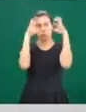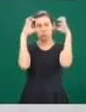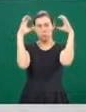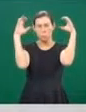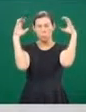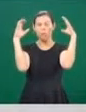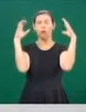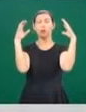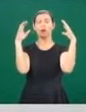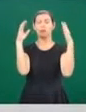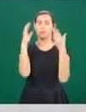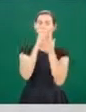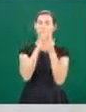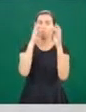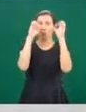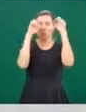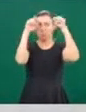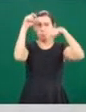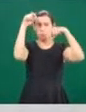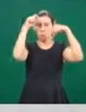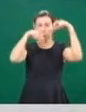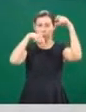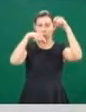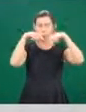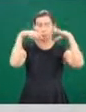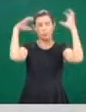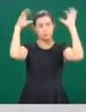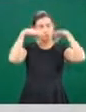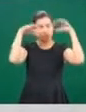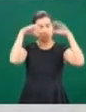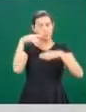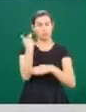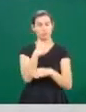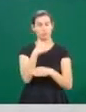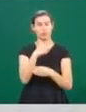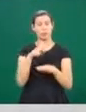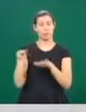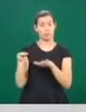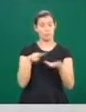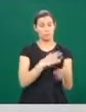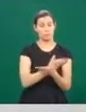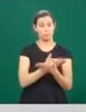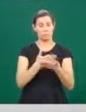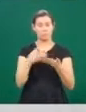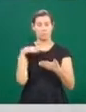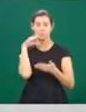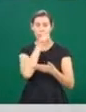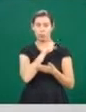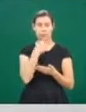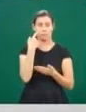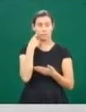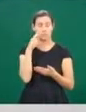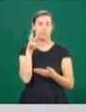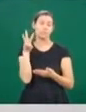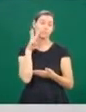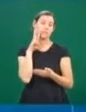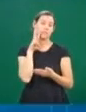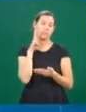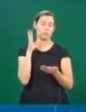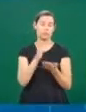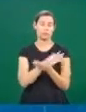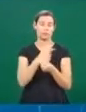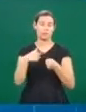alguns bairros de Uberlândia. Mas surva mesmo nada. A semana começou quente. Vamos à previsão para esta terça-feira em algumas cidades da região.